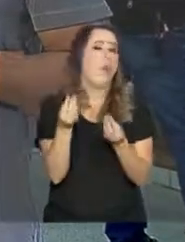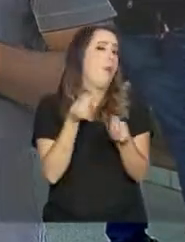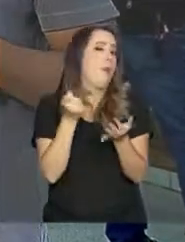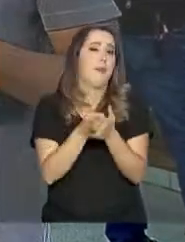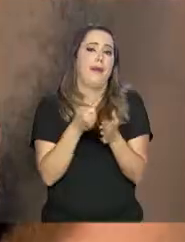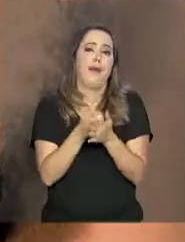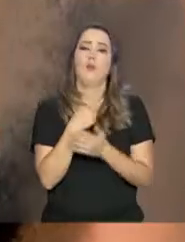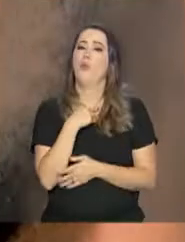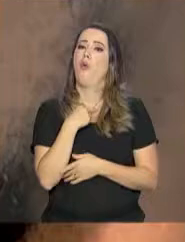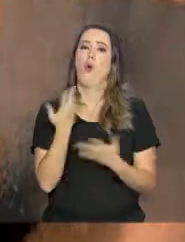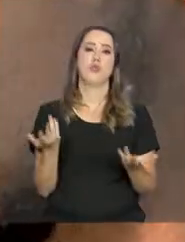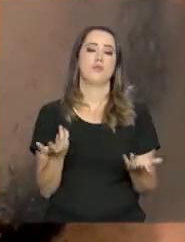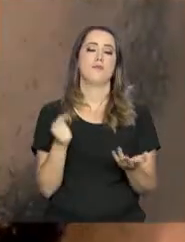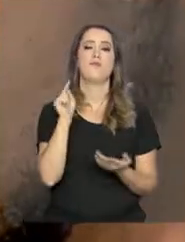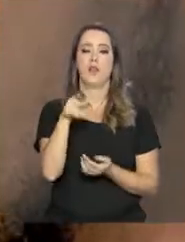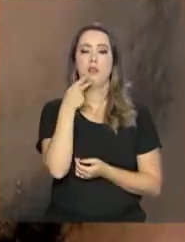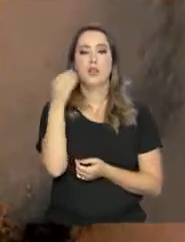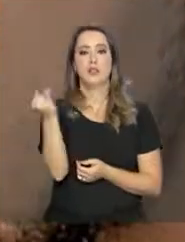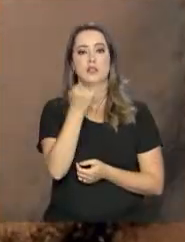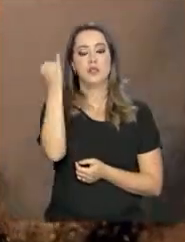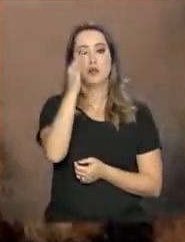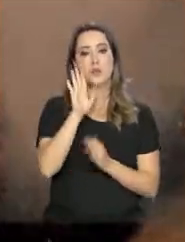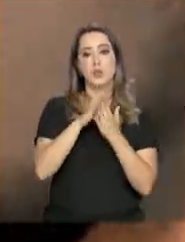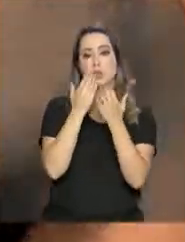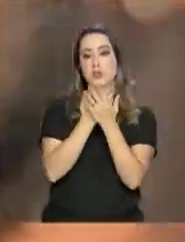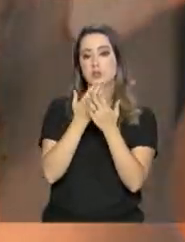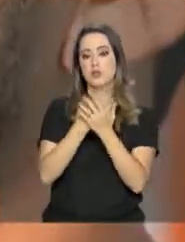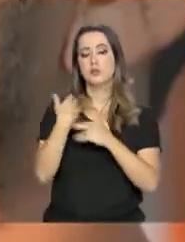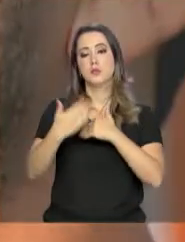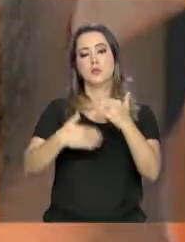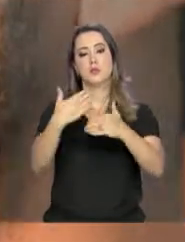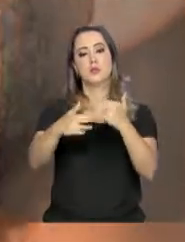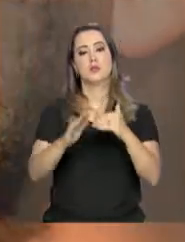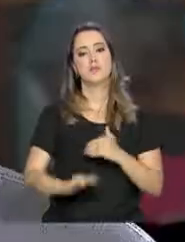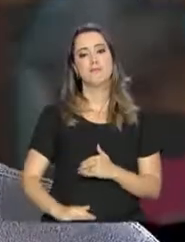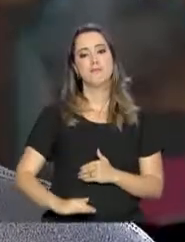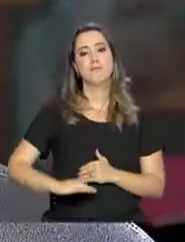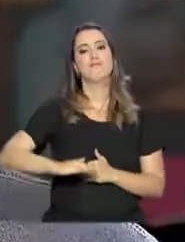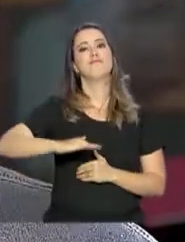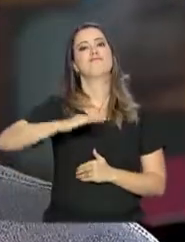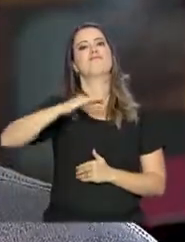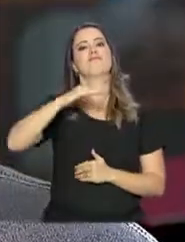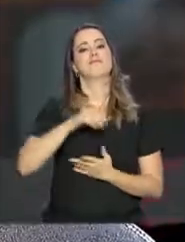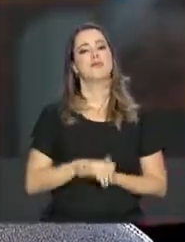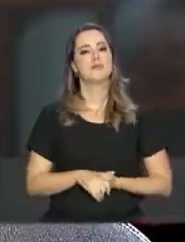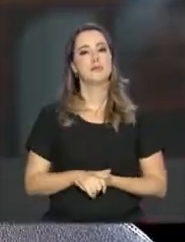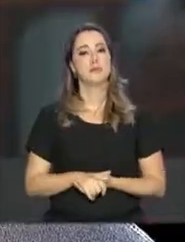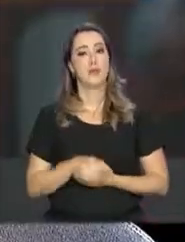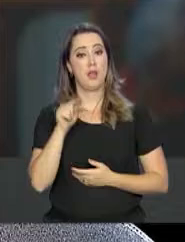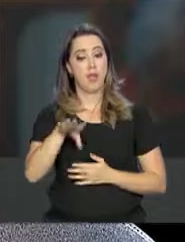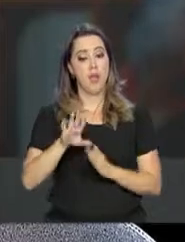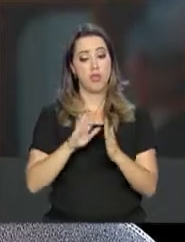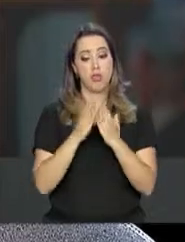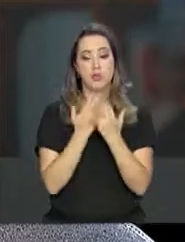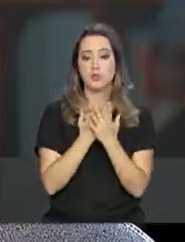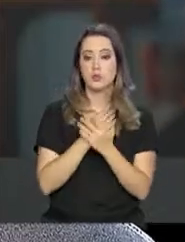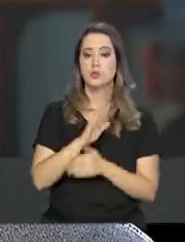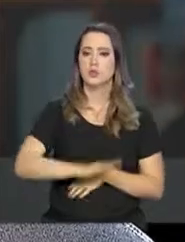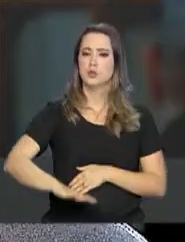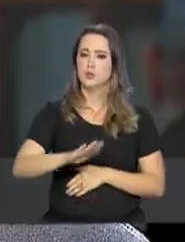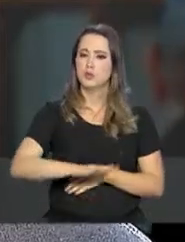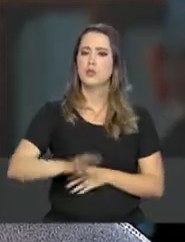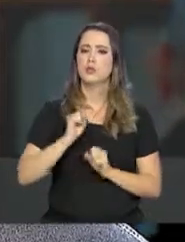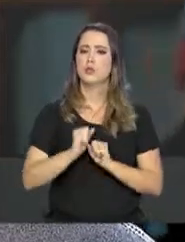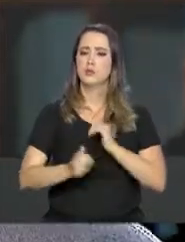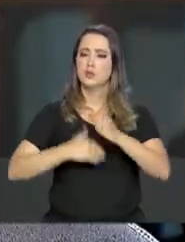serviço. Ele ressalta a importância da creche para o desenvolvimento da criança. Na creche, na escola, a criança consegue ter